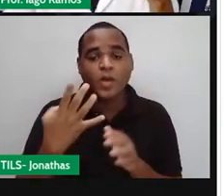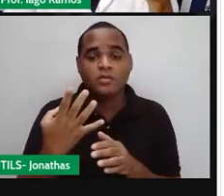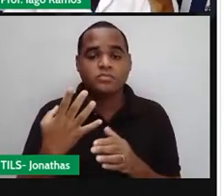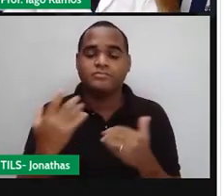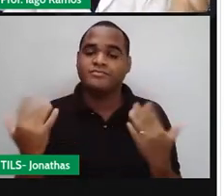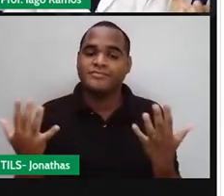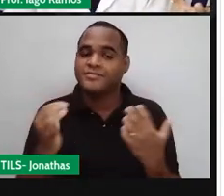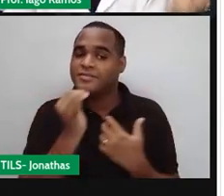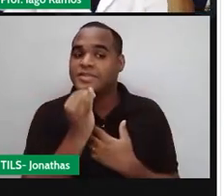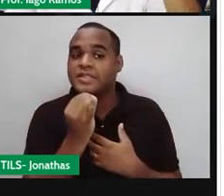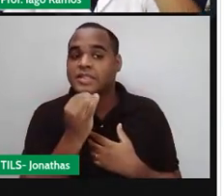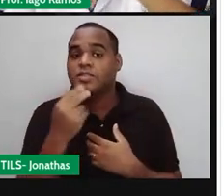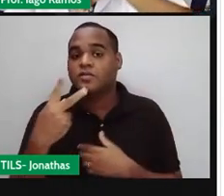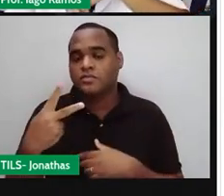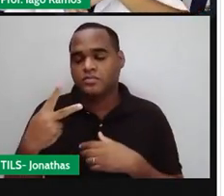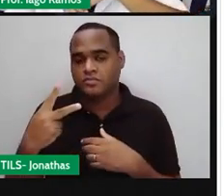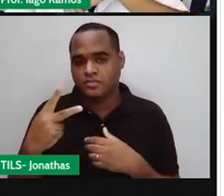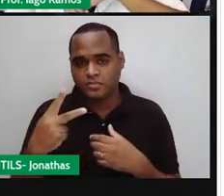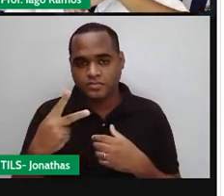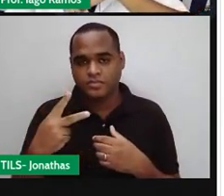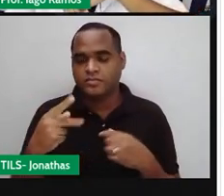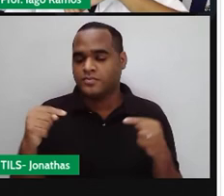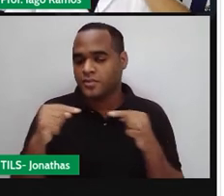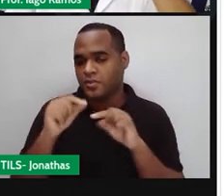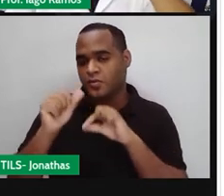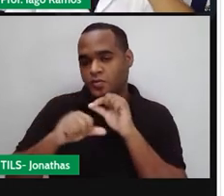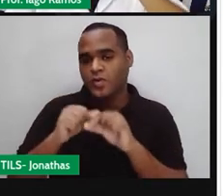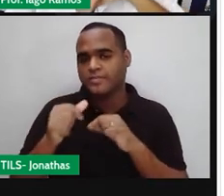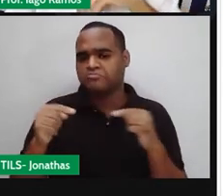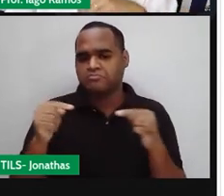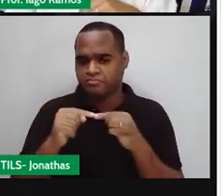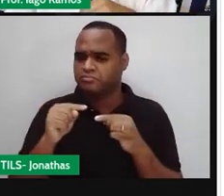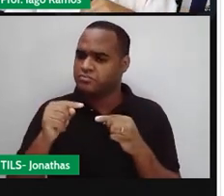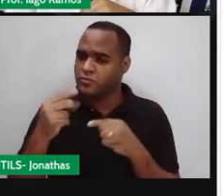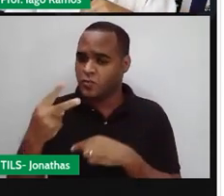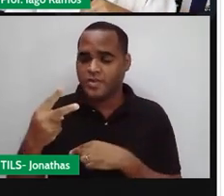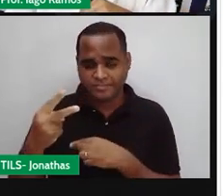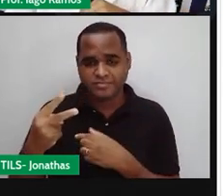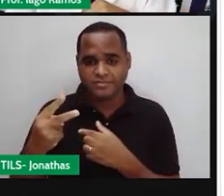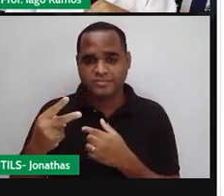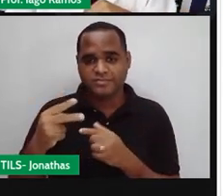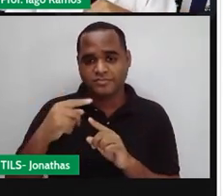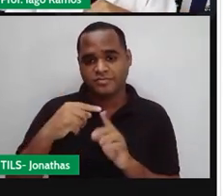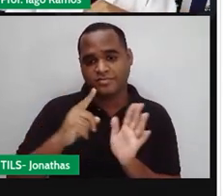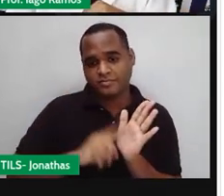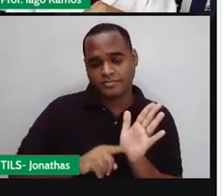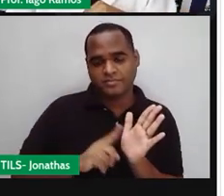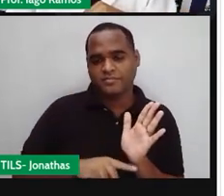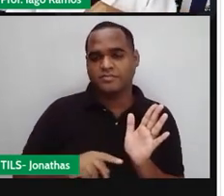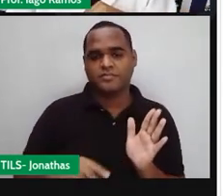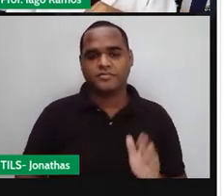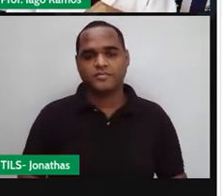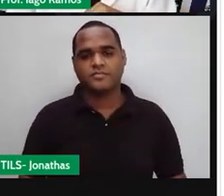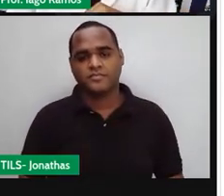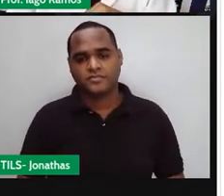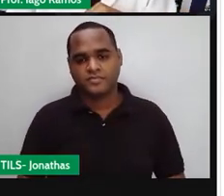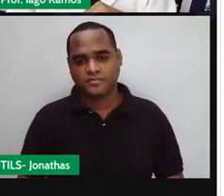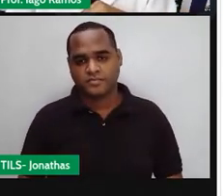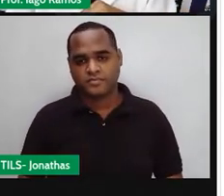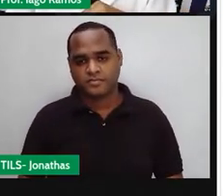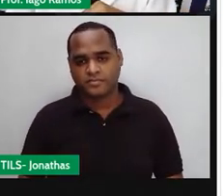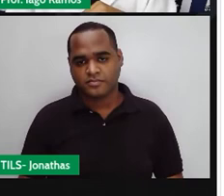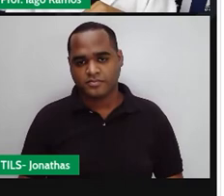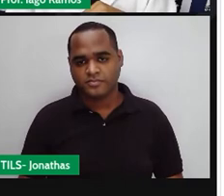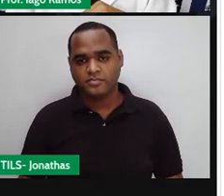professor. Então, ao invés de dois positivo, dois negativo. Perfeito. Ó. Então, a gente pensaria